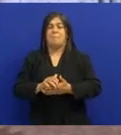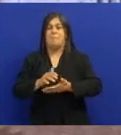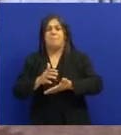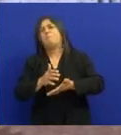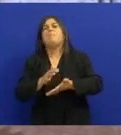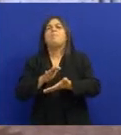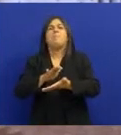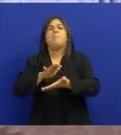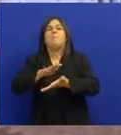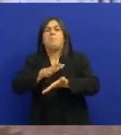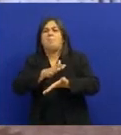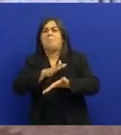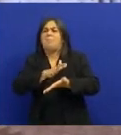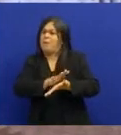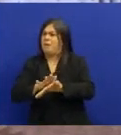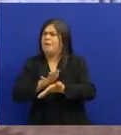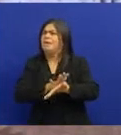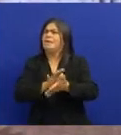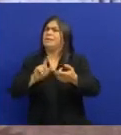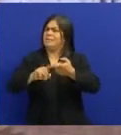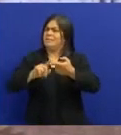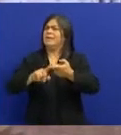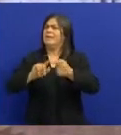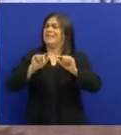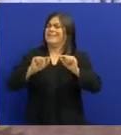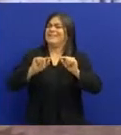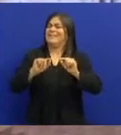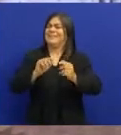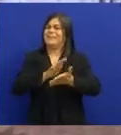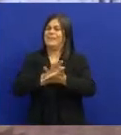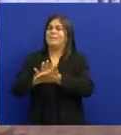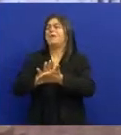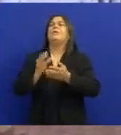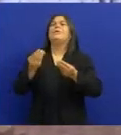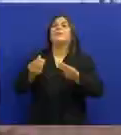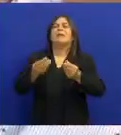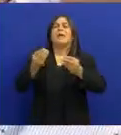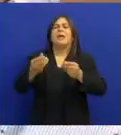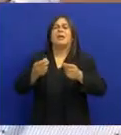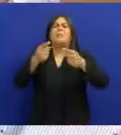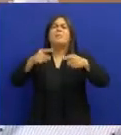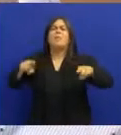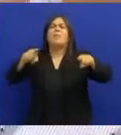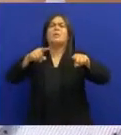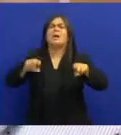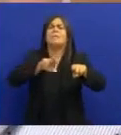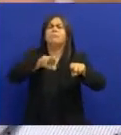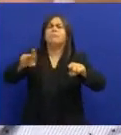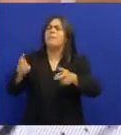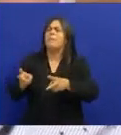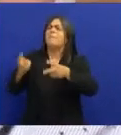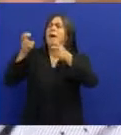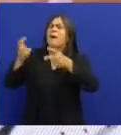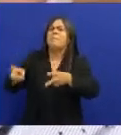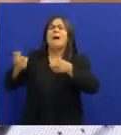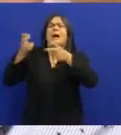Pandeirista Da Rádio Tabajára E com isso Você também Tem acesso A um repertório musical